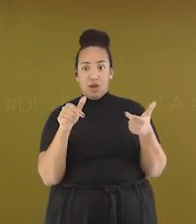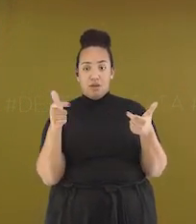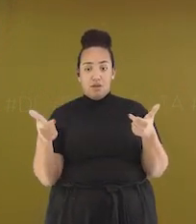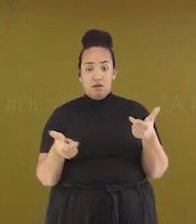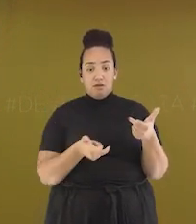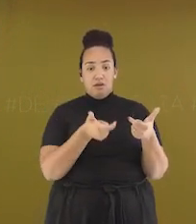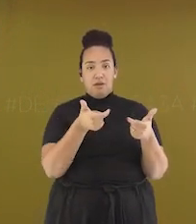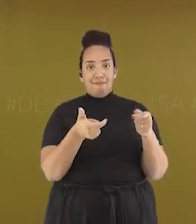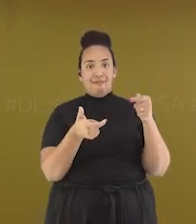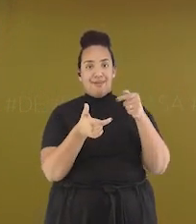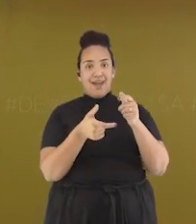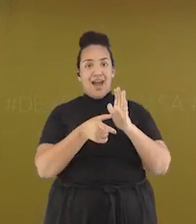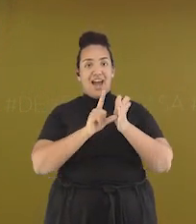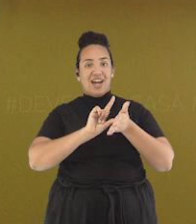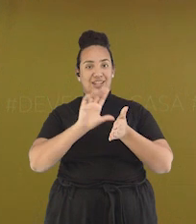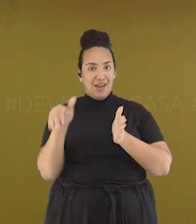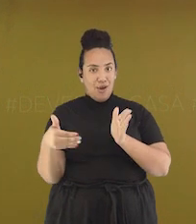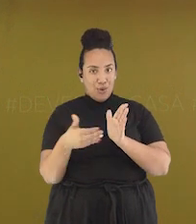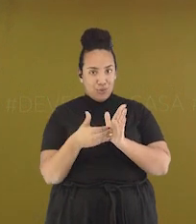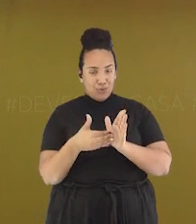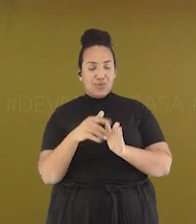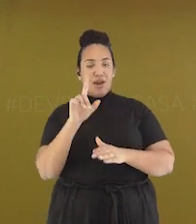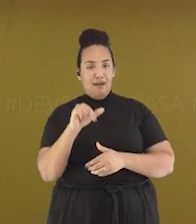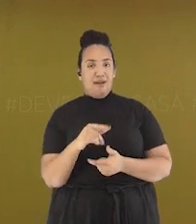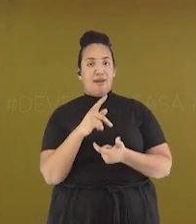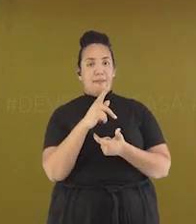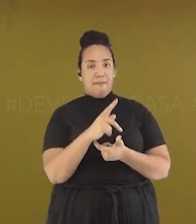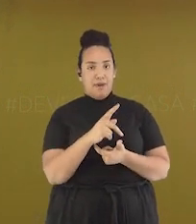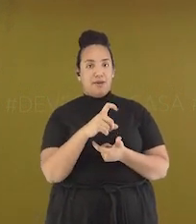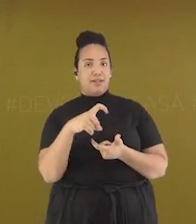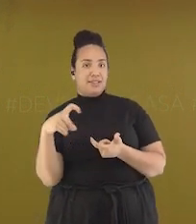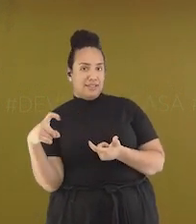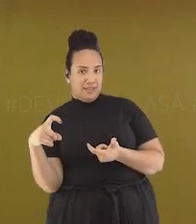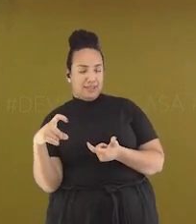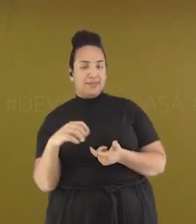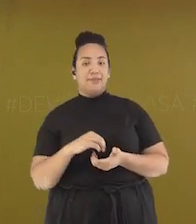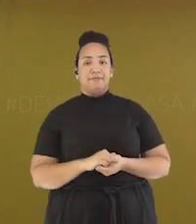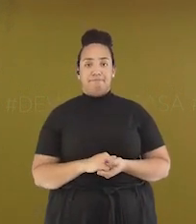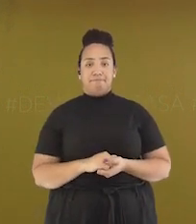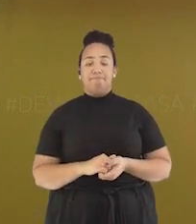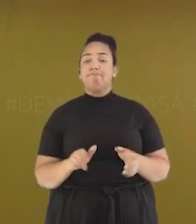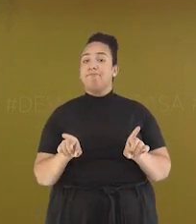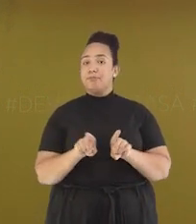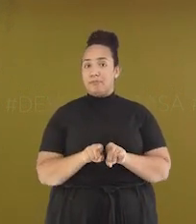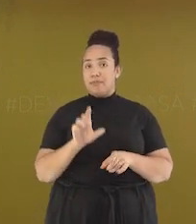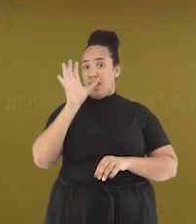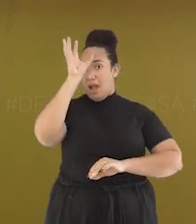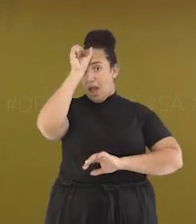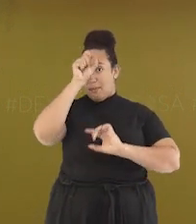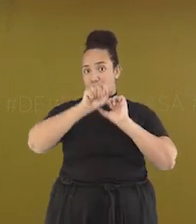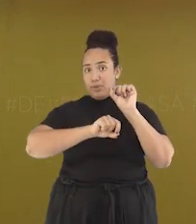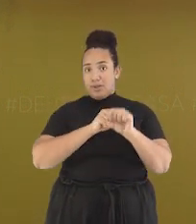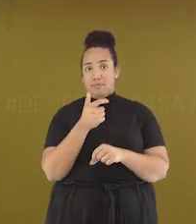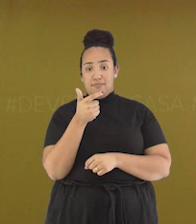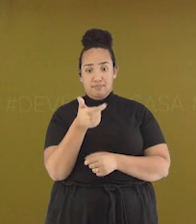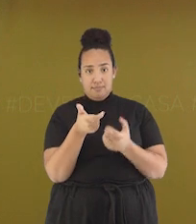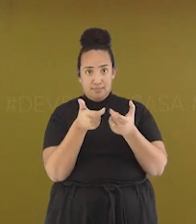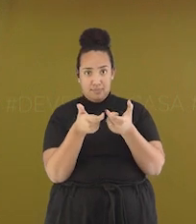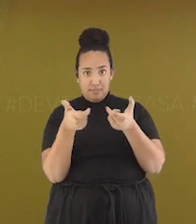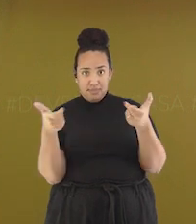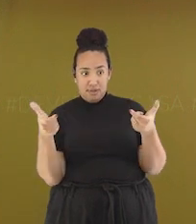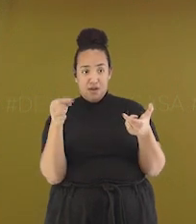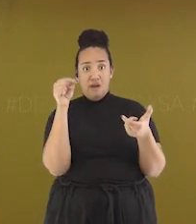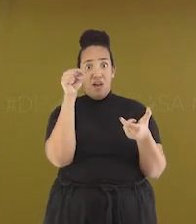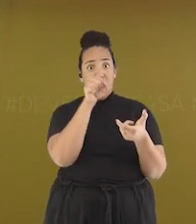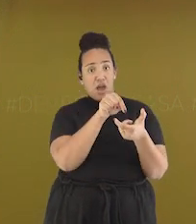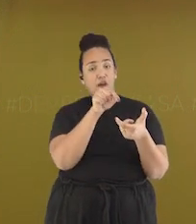sílaba tônica Na penúltima sílaba são paroxítonas E aprendemos também que as palavras que tem